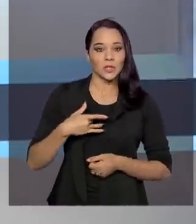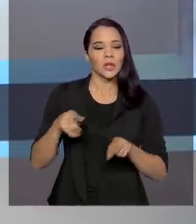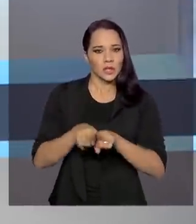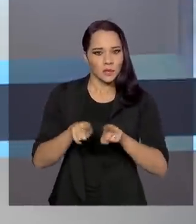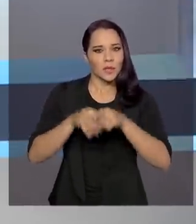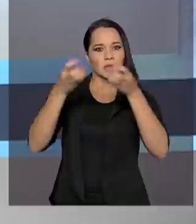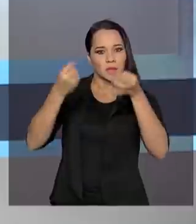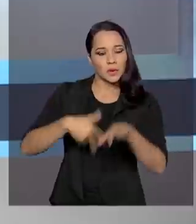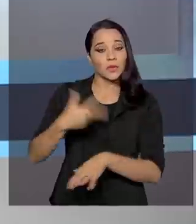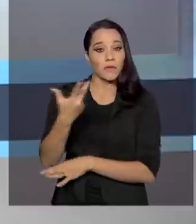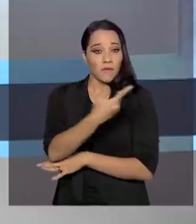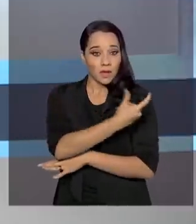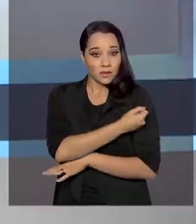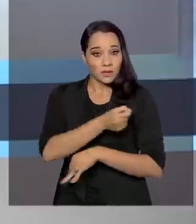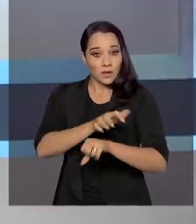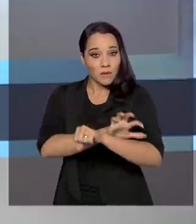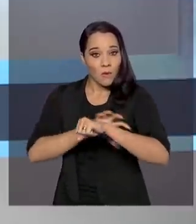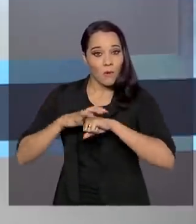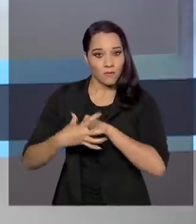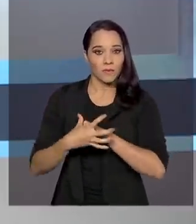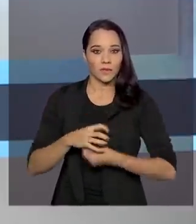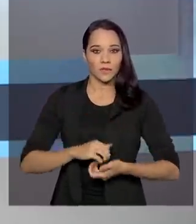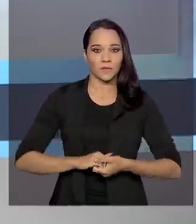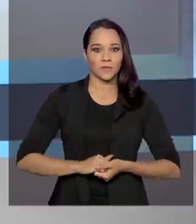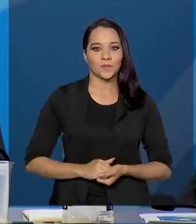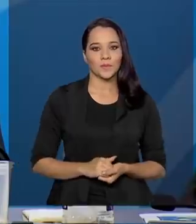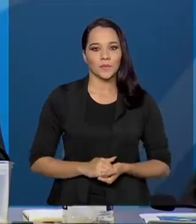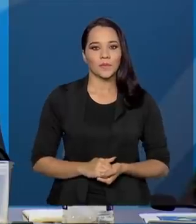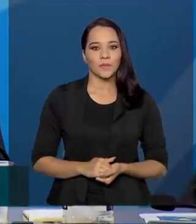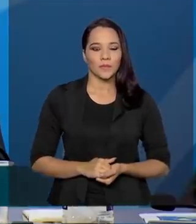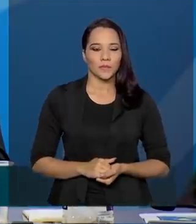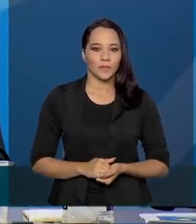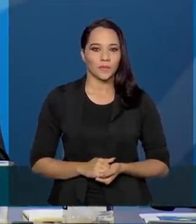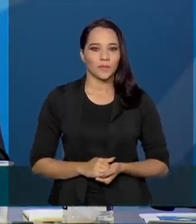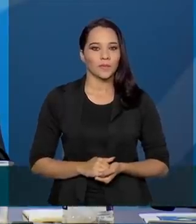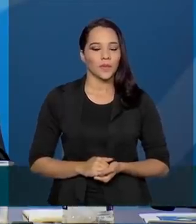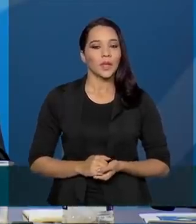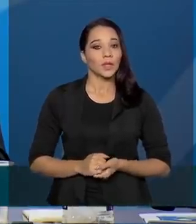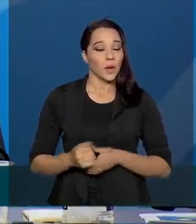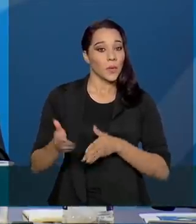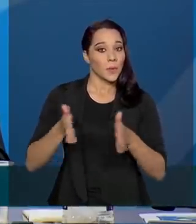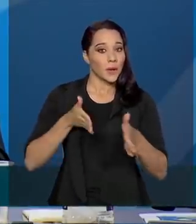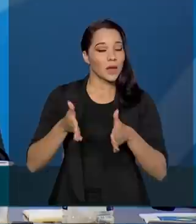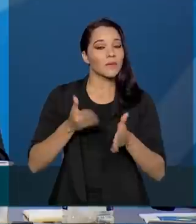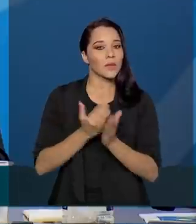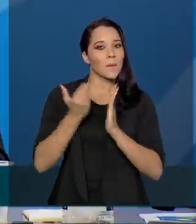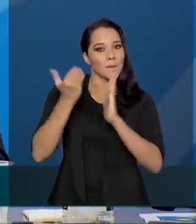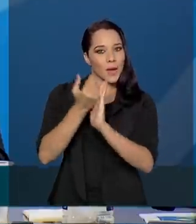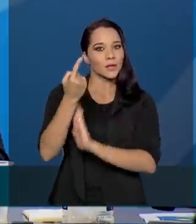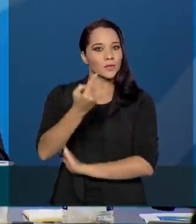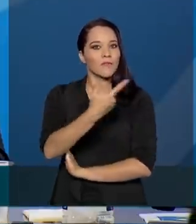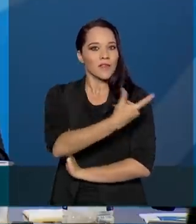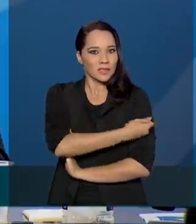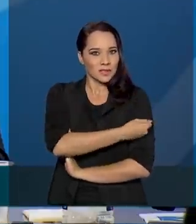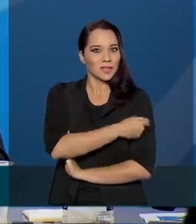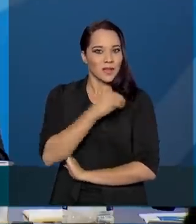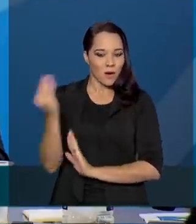falou sobre a vacina contra a Covid-19. Em breve nós vamos ter mais uma vacina aqui,